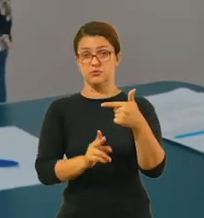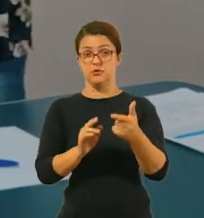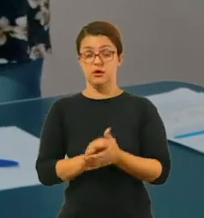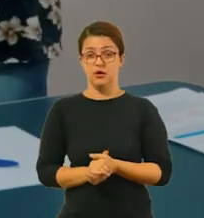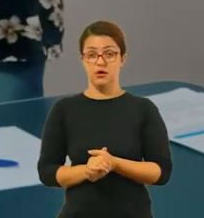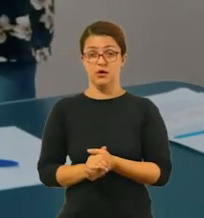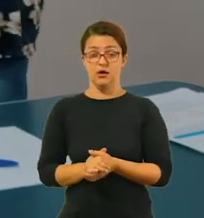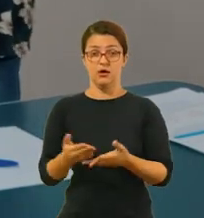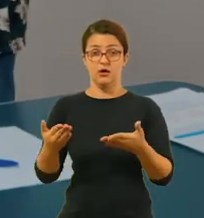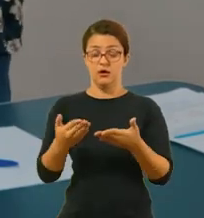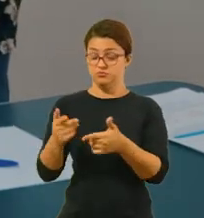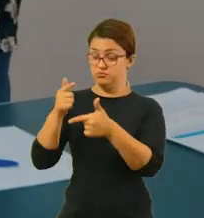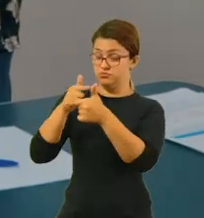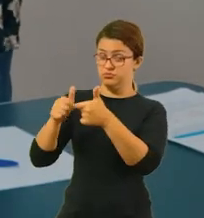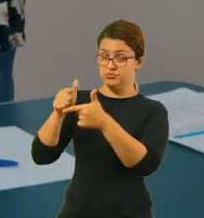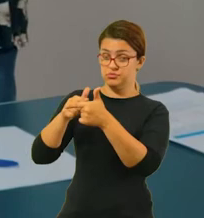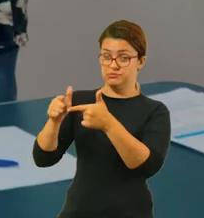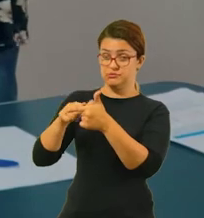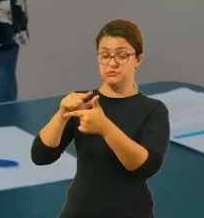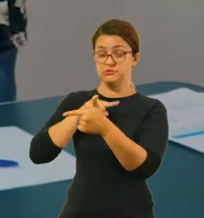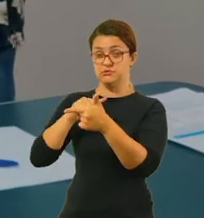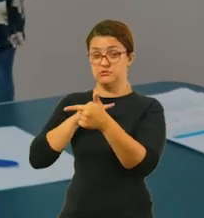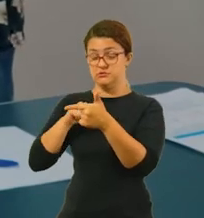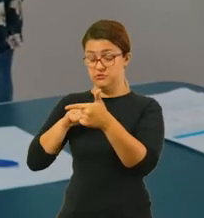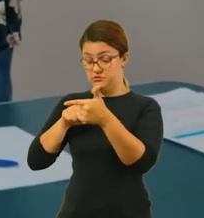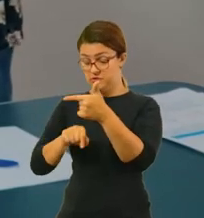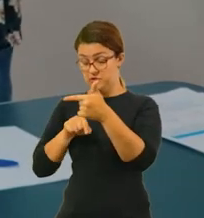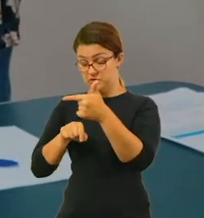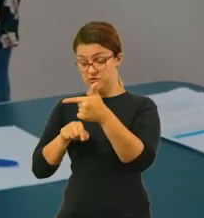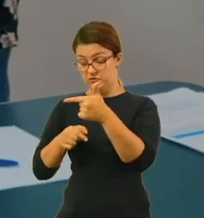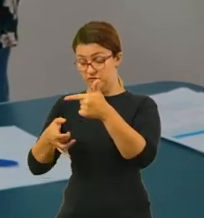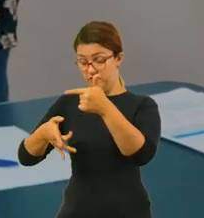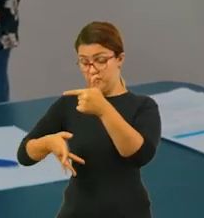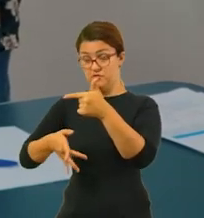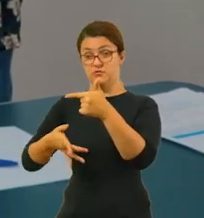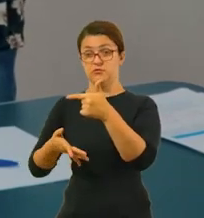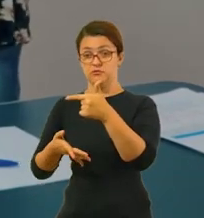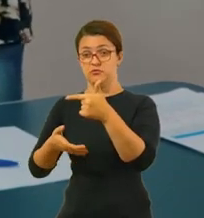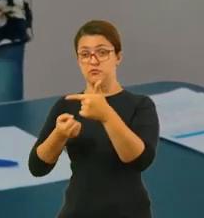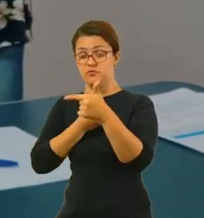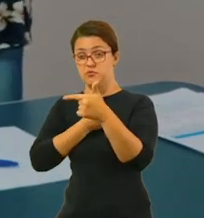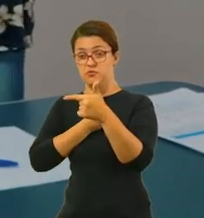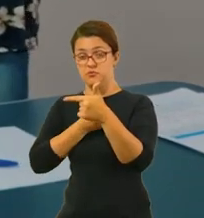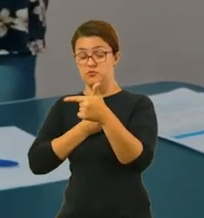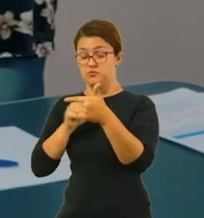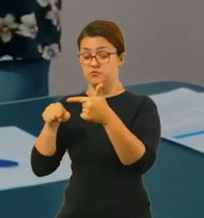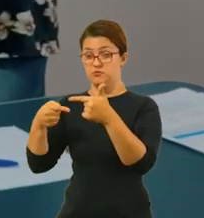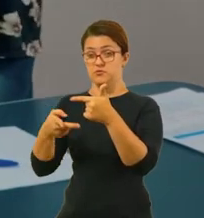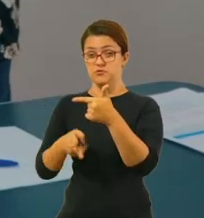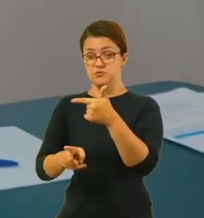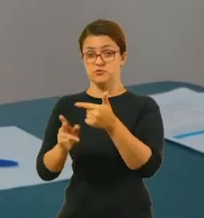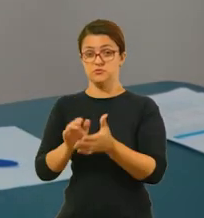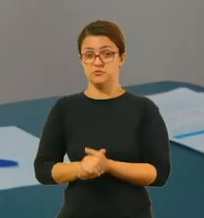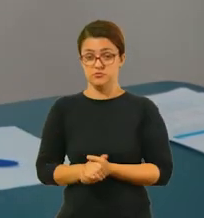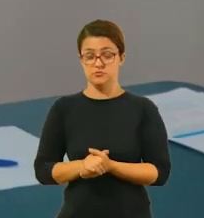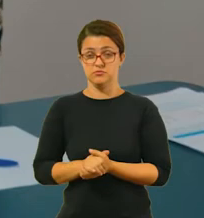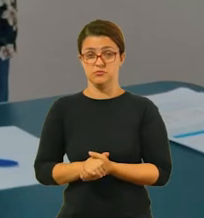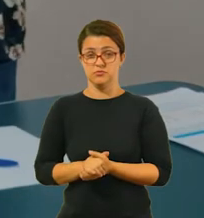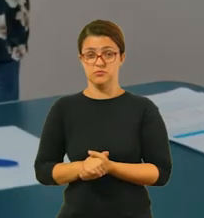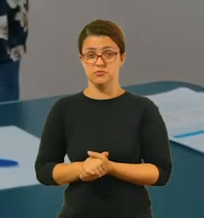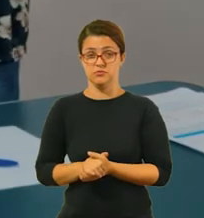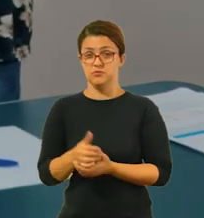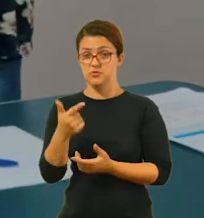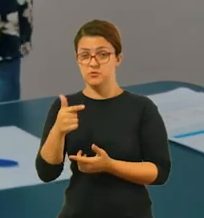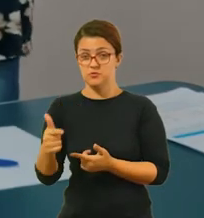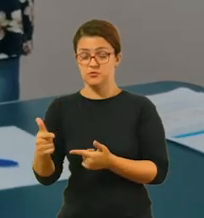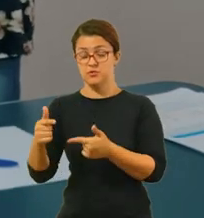zero. Mas tem algumas divisões que tem o resto aqui, tá? A gente vai ver mais pra frente. No caso dessas,